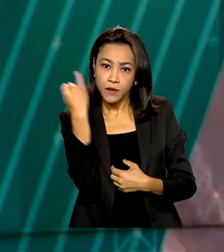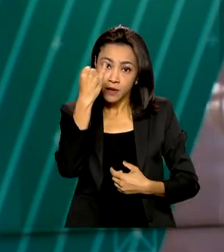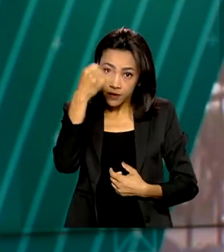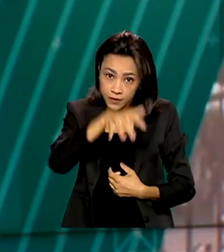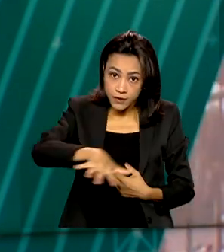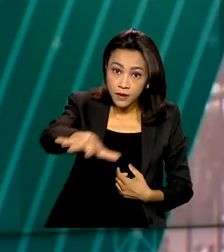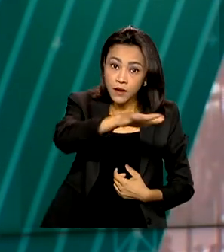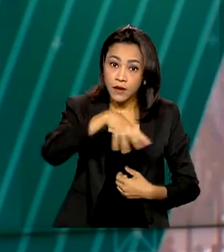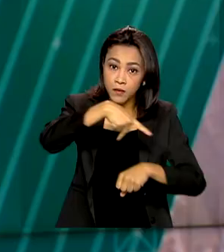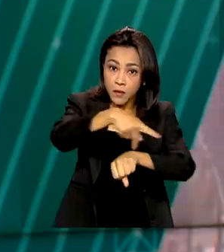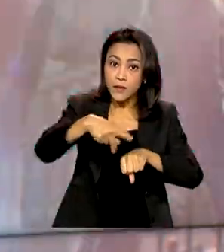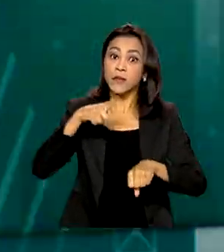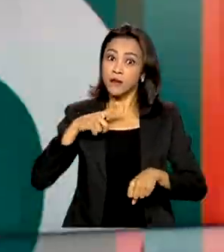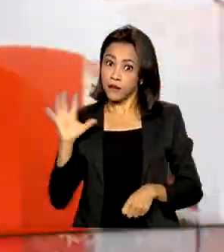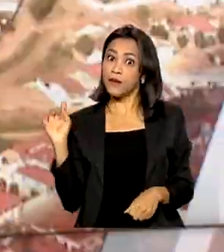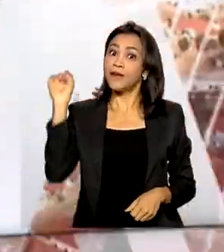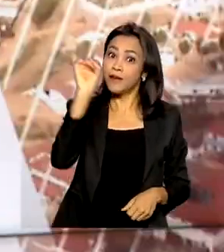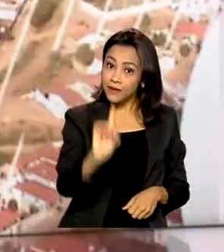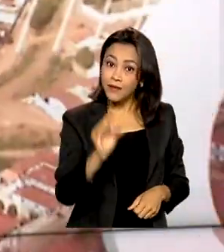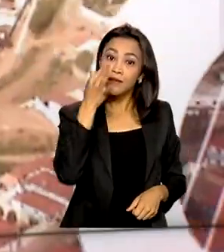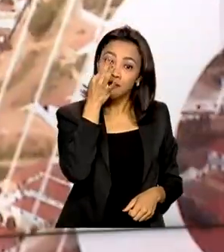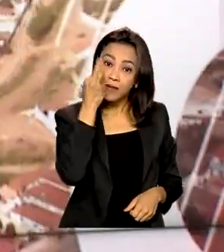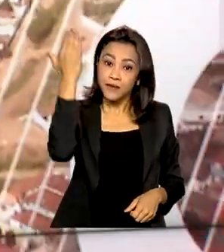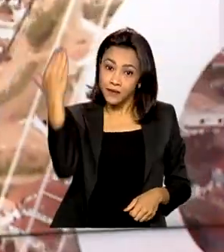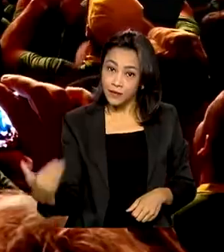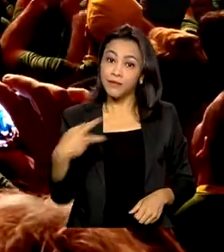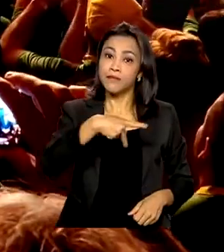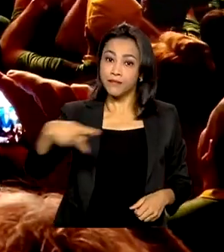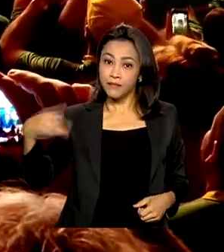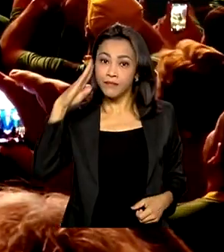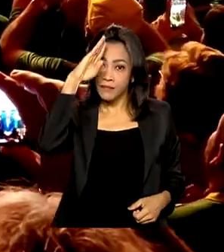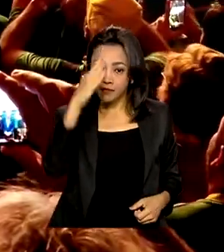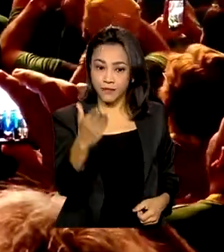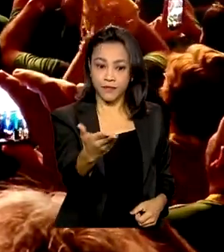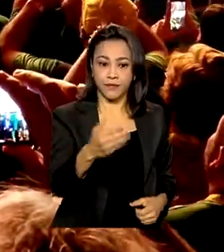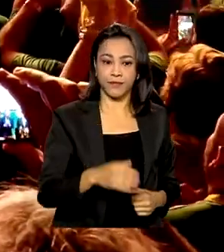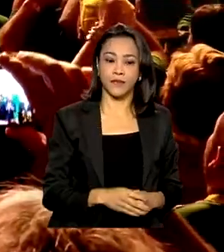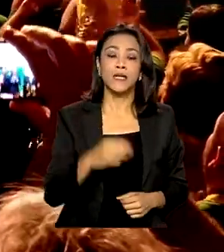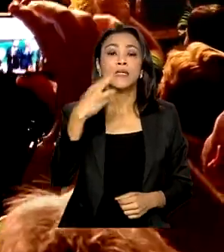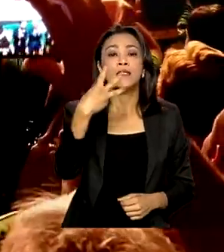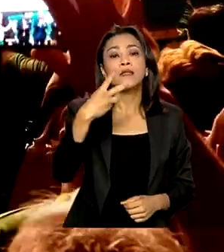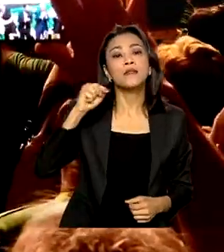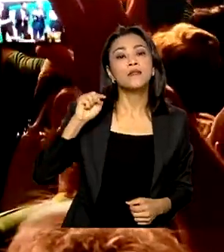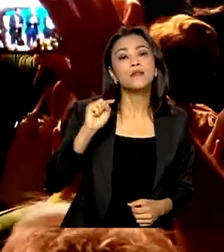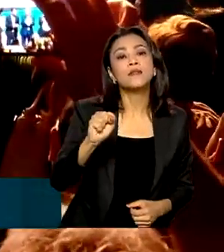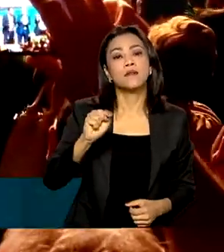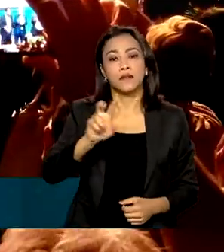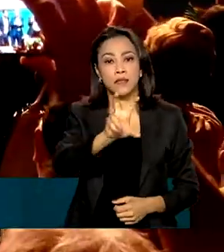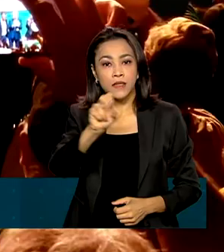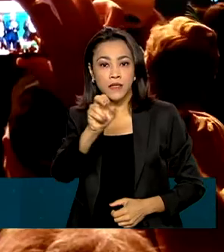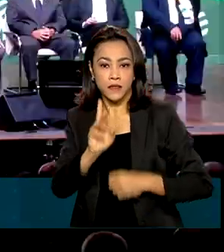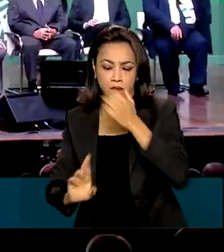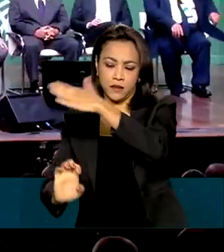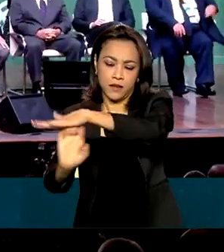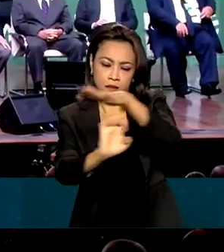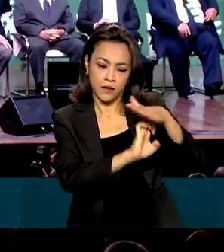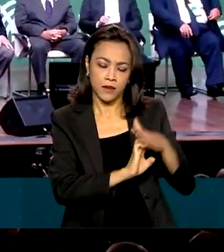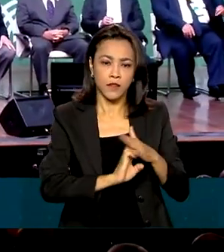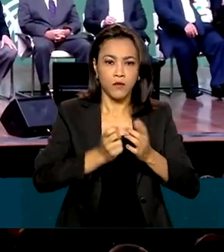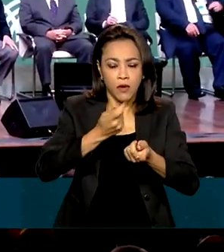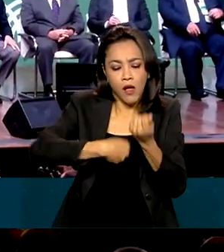O encontro teve a participação do presidente Jair Bolsonaro. 3.500 empresários do agronegócio,